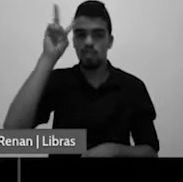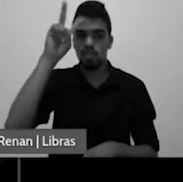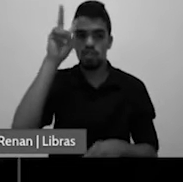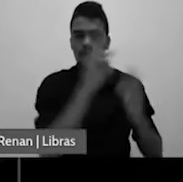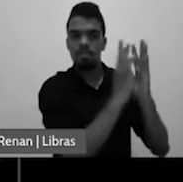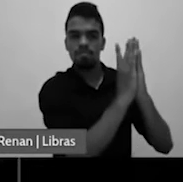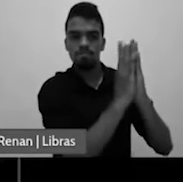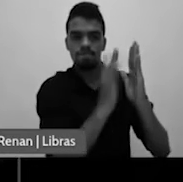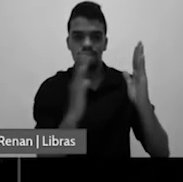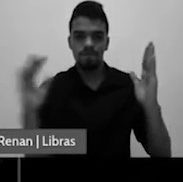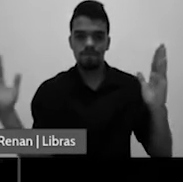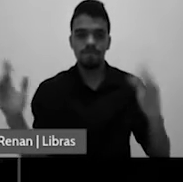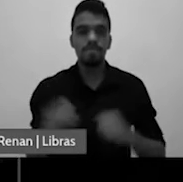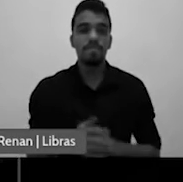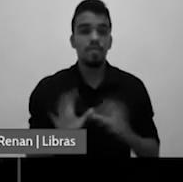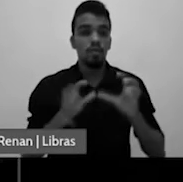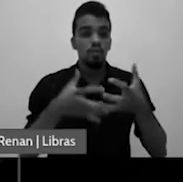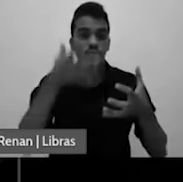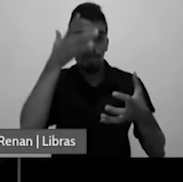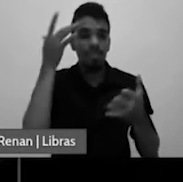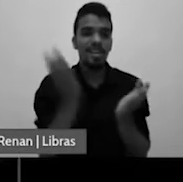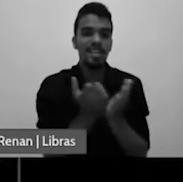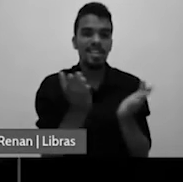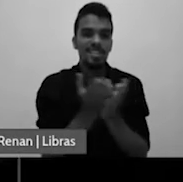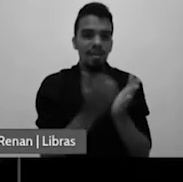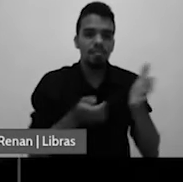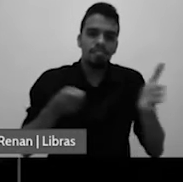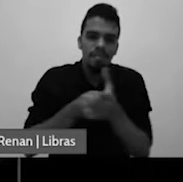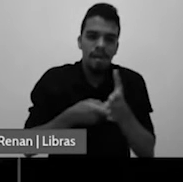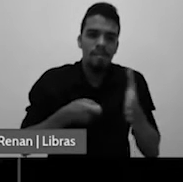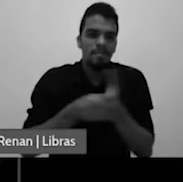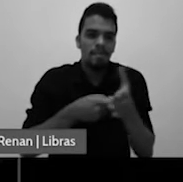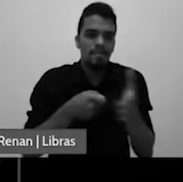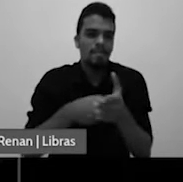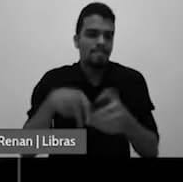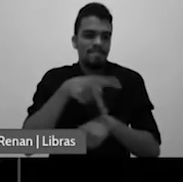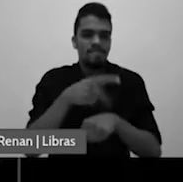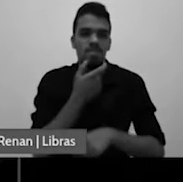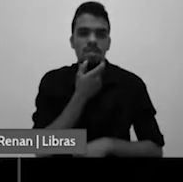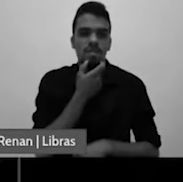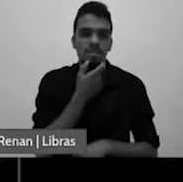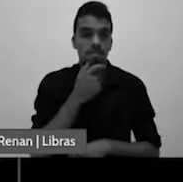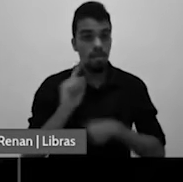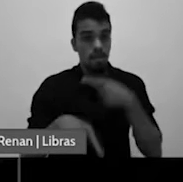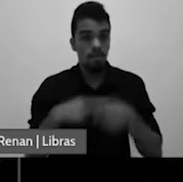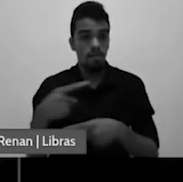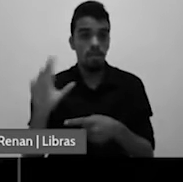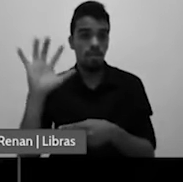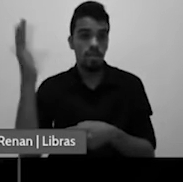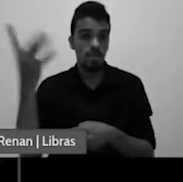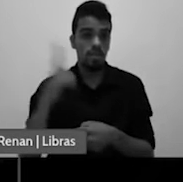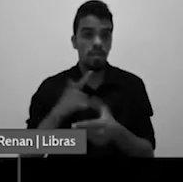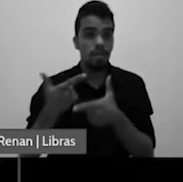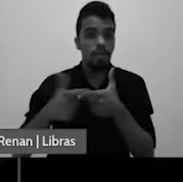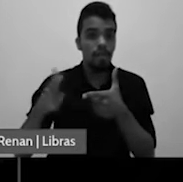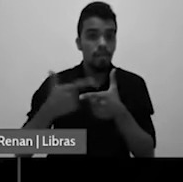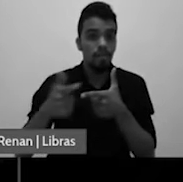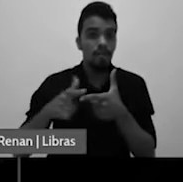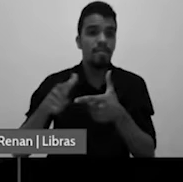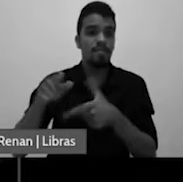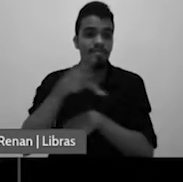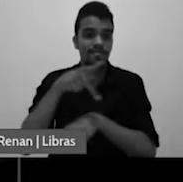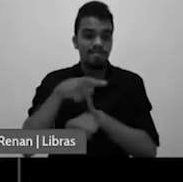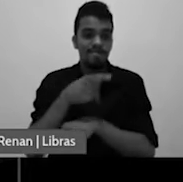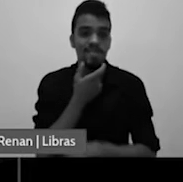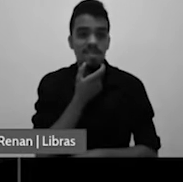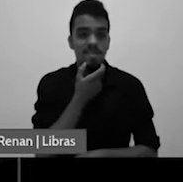protestantes ingleses depois tiveram problemas na Inglaterra. os protestantes que guardavam o sábado no primeiro dia da semana.